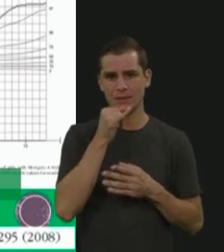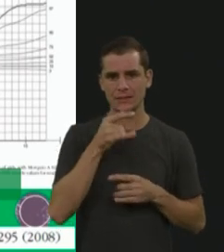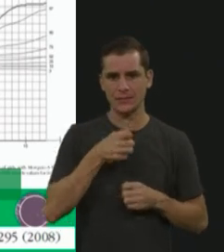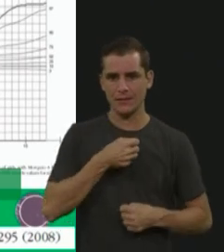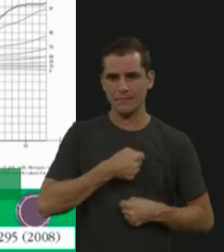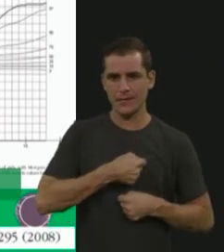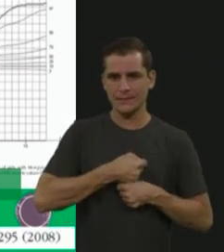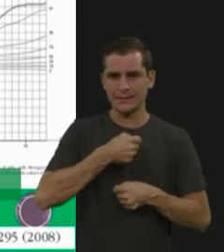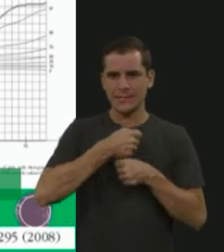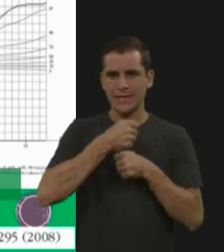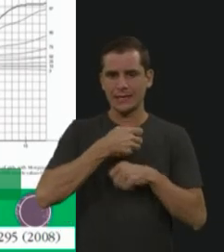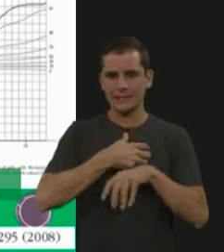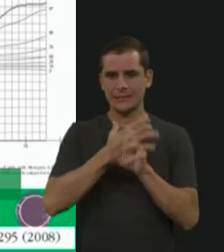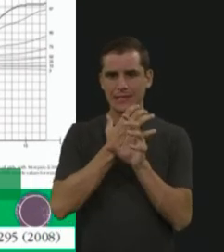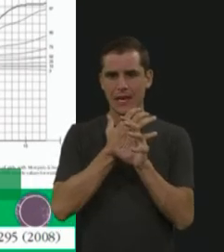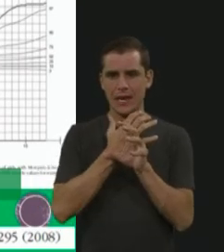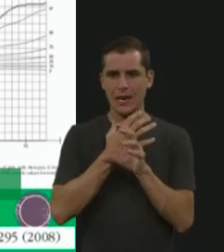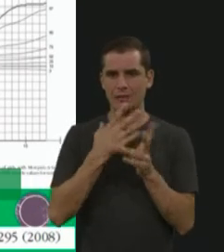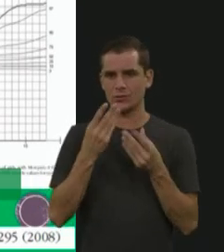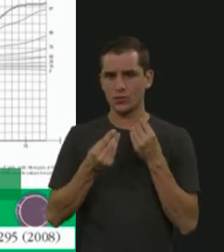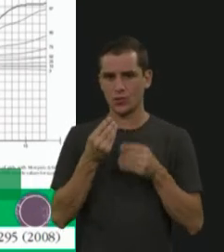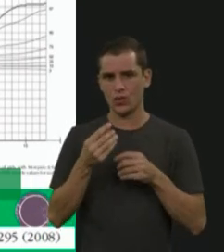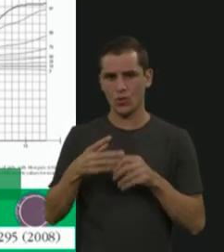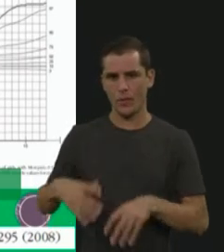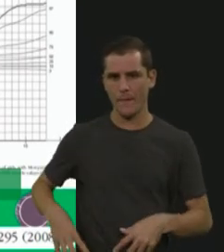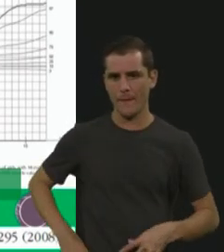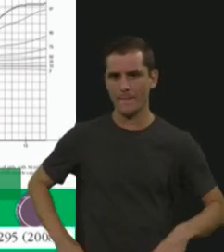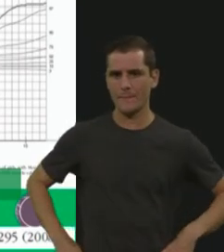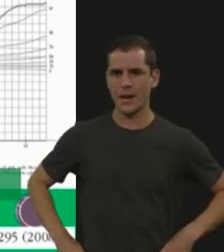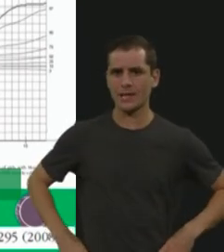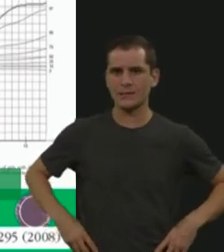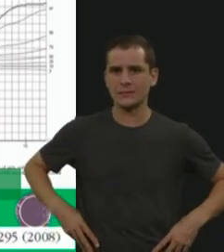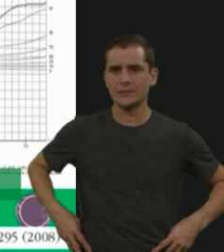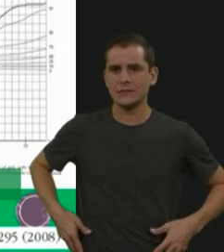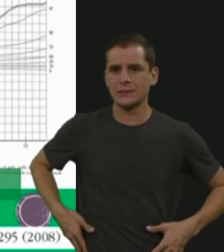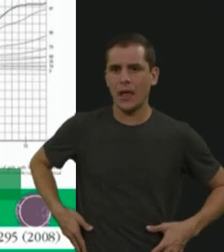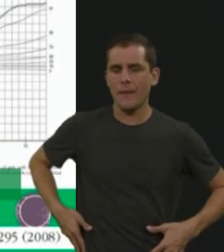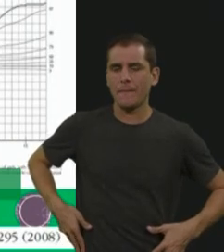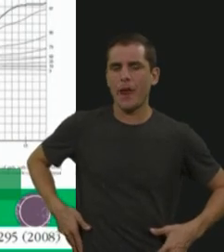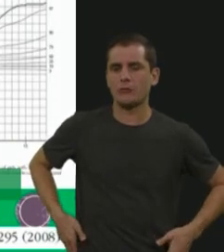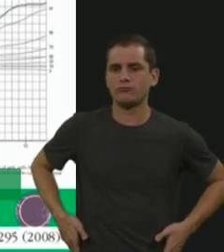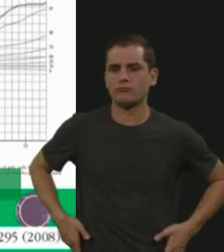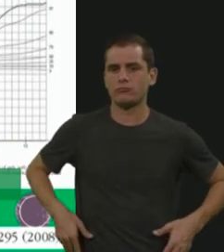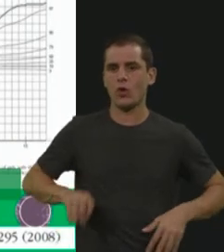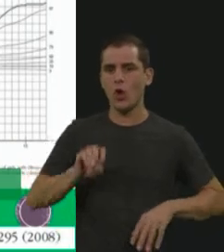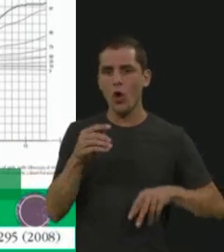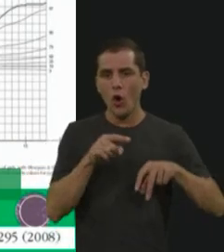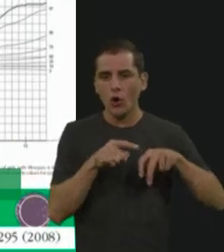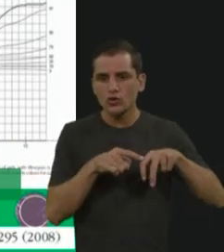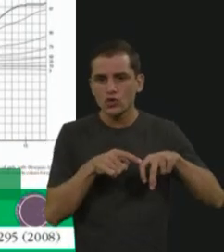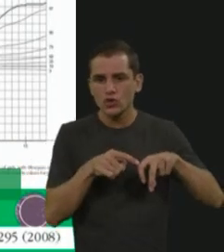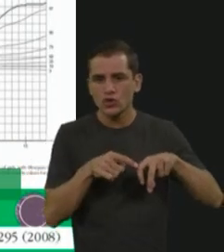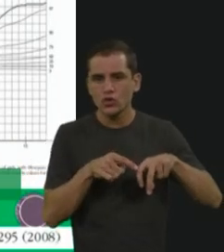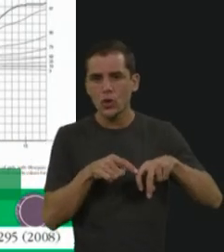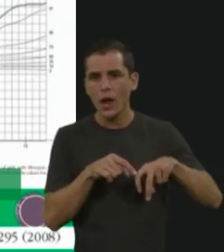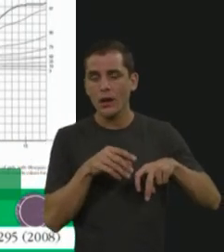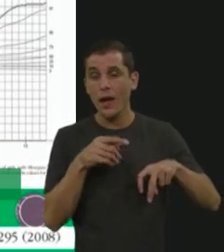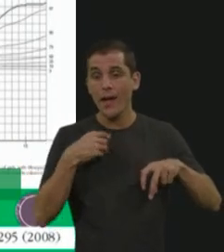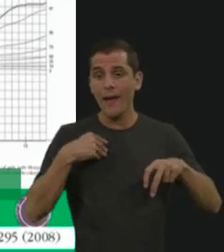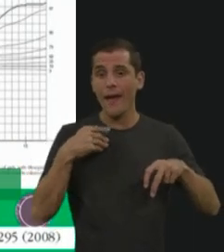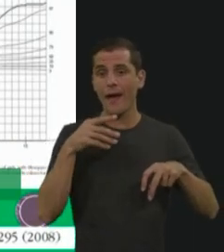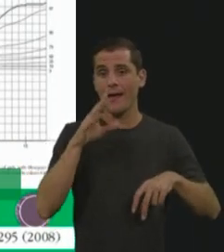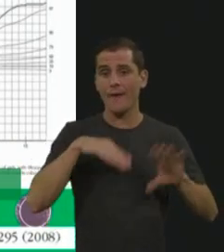em genovalgo, né? E aí, começa a não crescer adequadamente. Então, às vezes, eles vão para endócrino pela falta de crescimento, né?